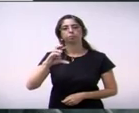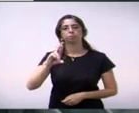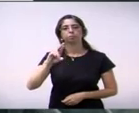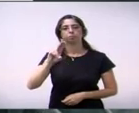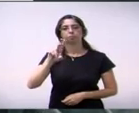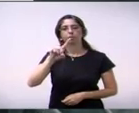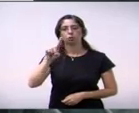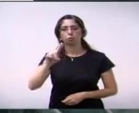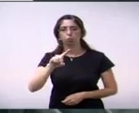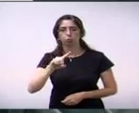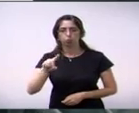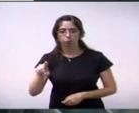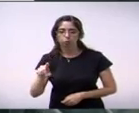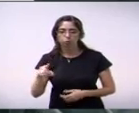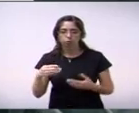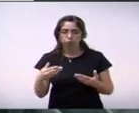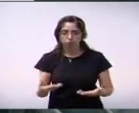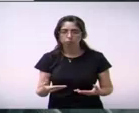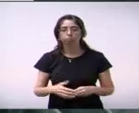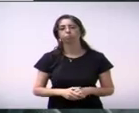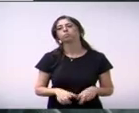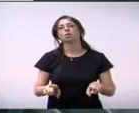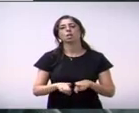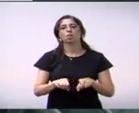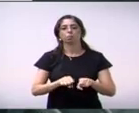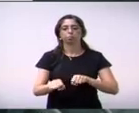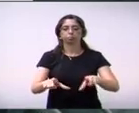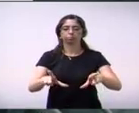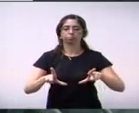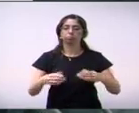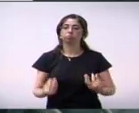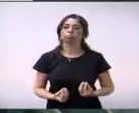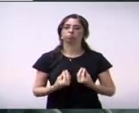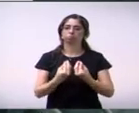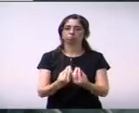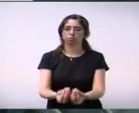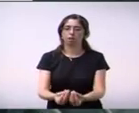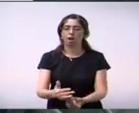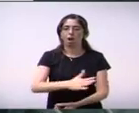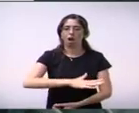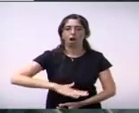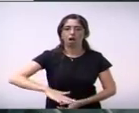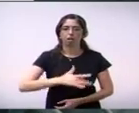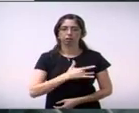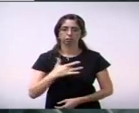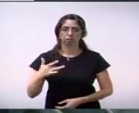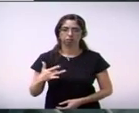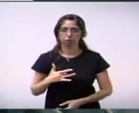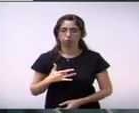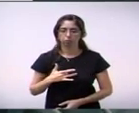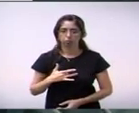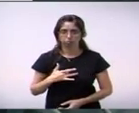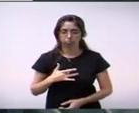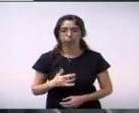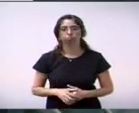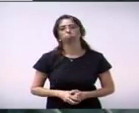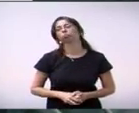profissionais da área da saúde ou às pessoas que, no campo da saúde pública em geral, se hajam